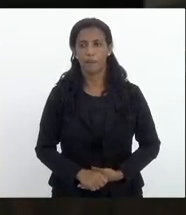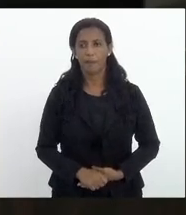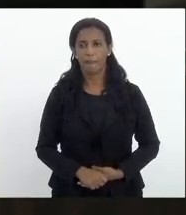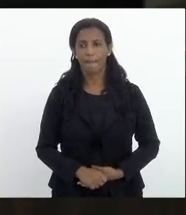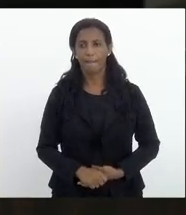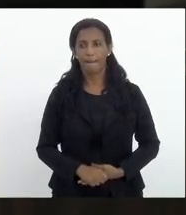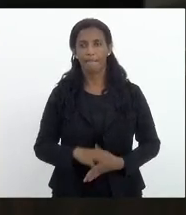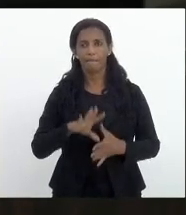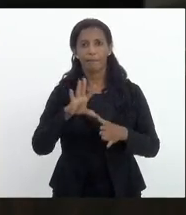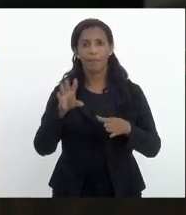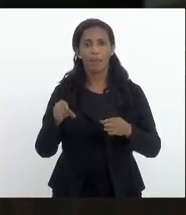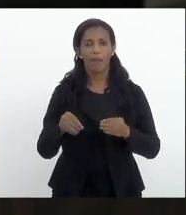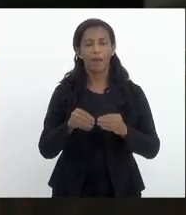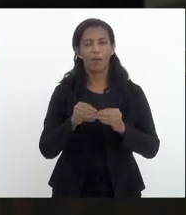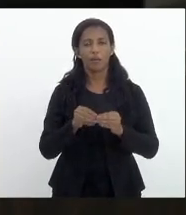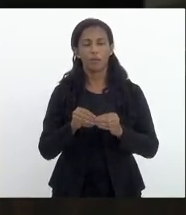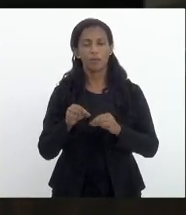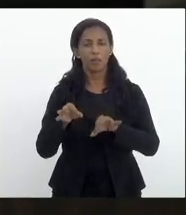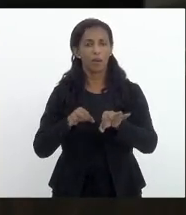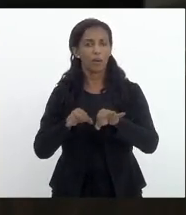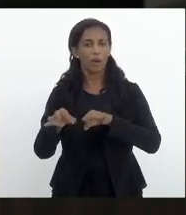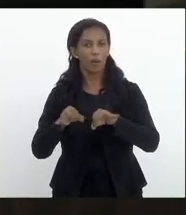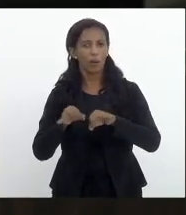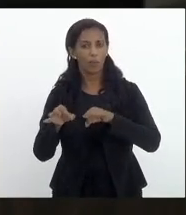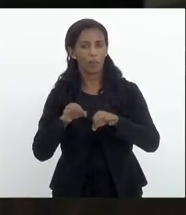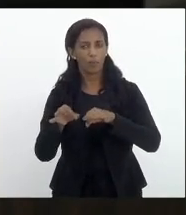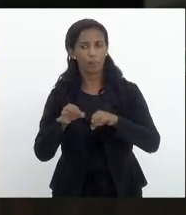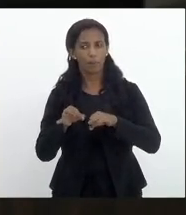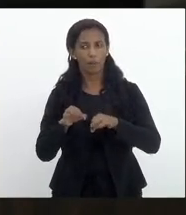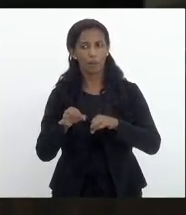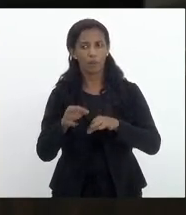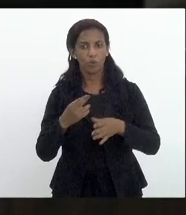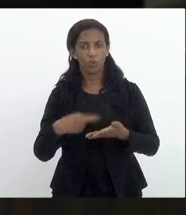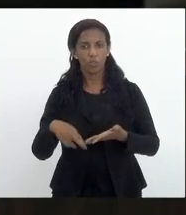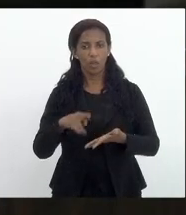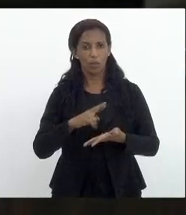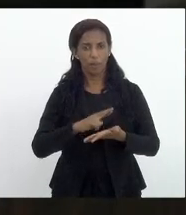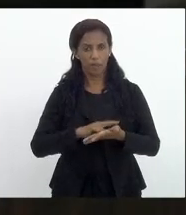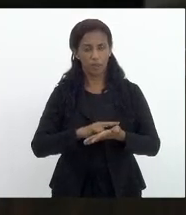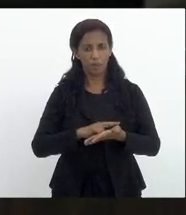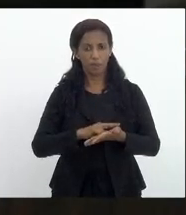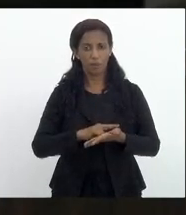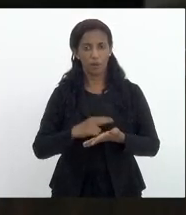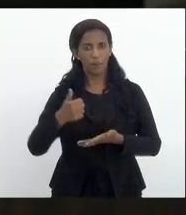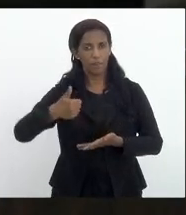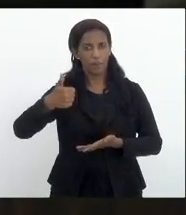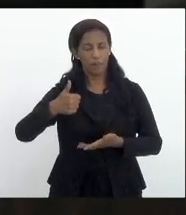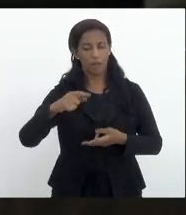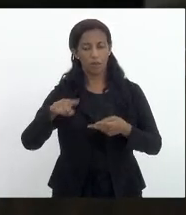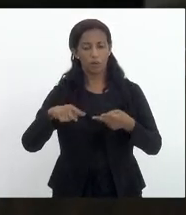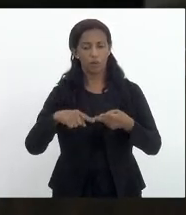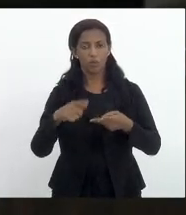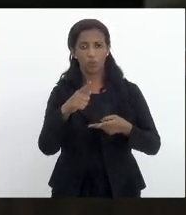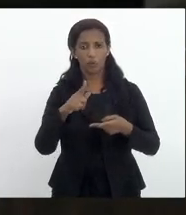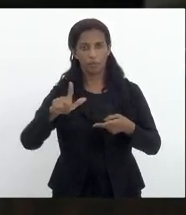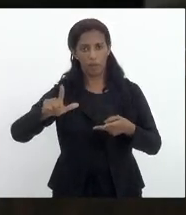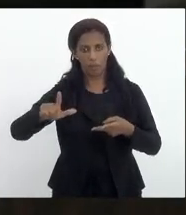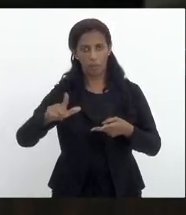adesão ao plano de recuperação é o primeiro da primeira sessão extraordinária. E o segundo projeto...